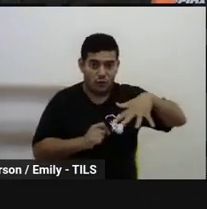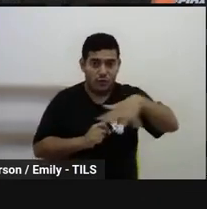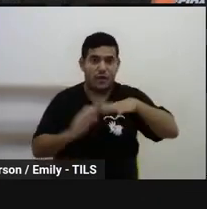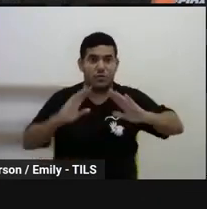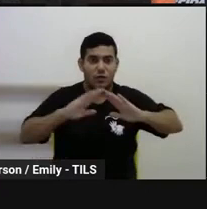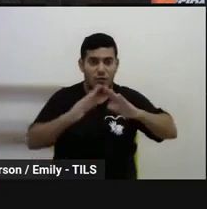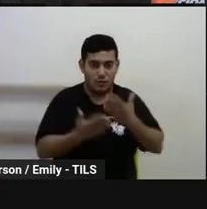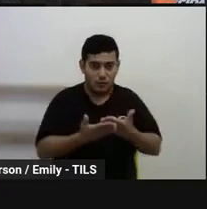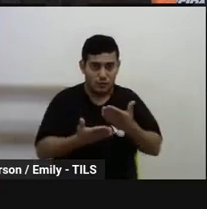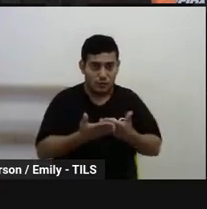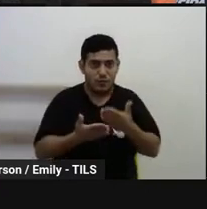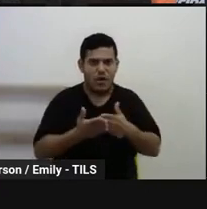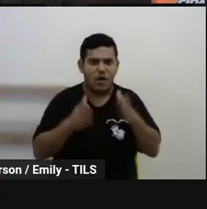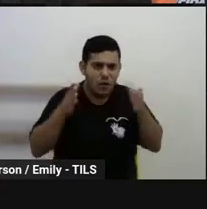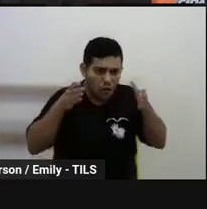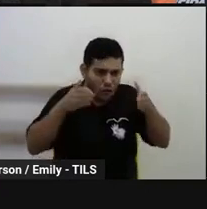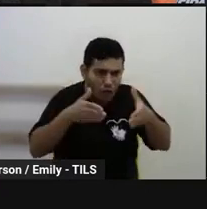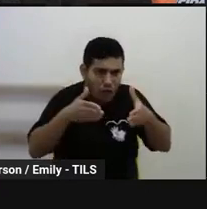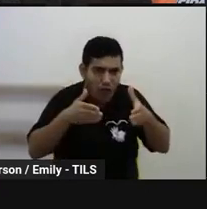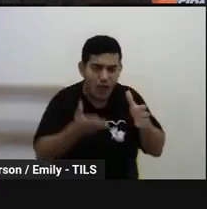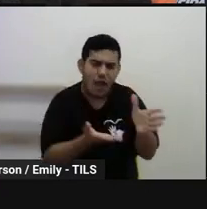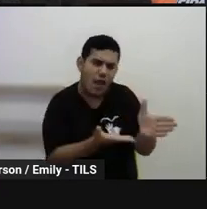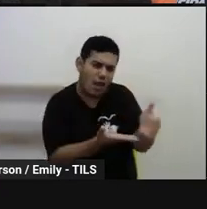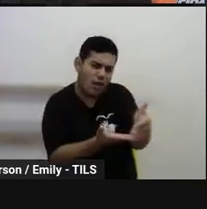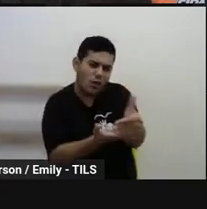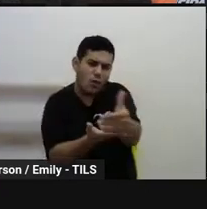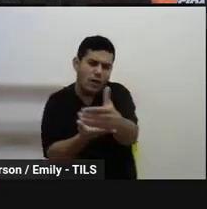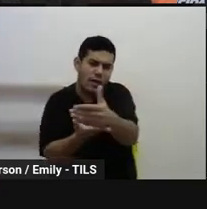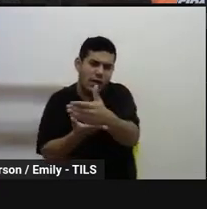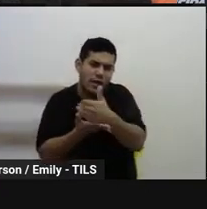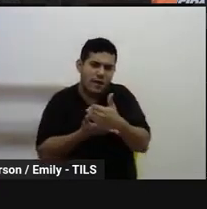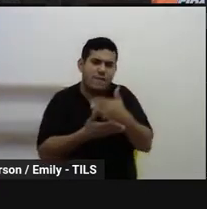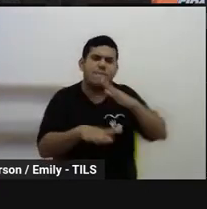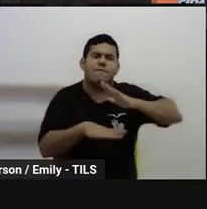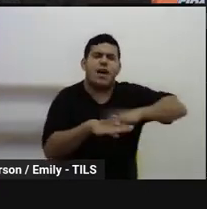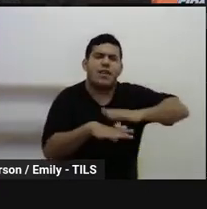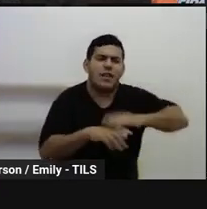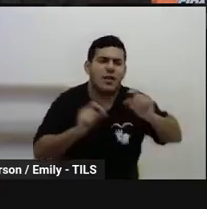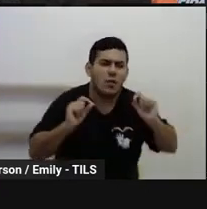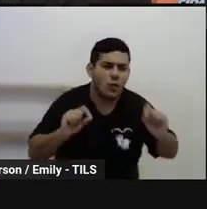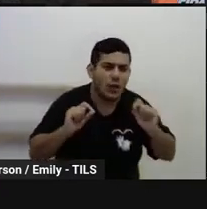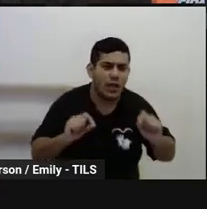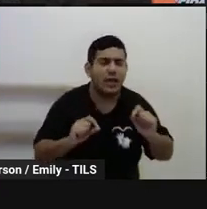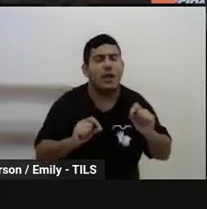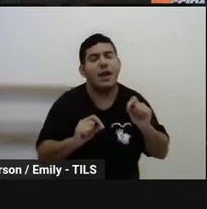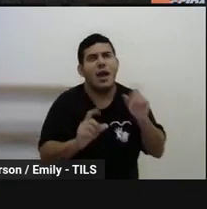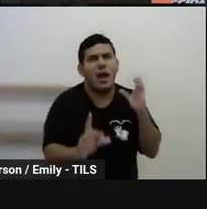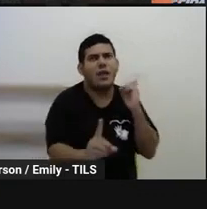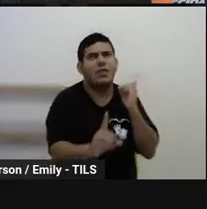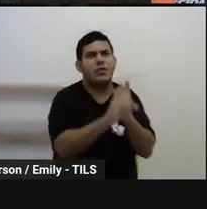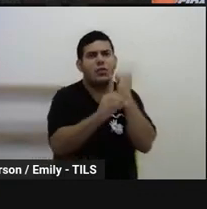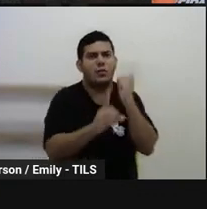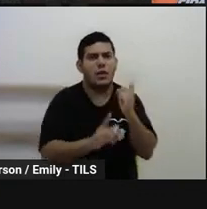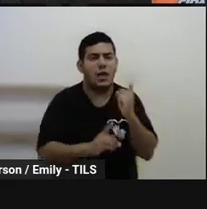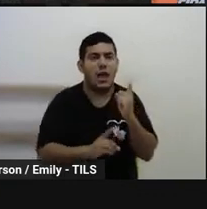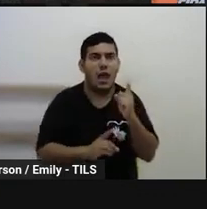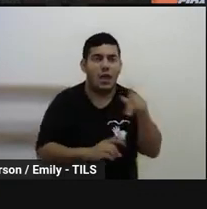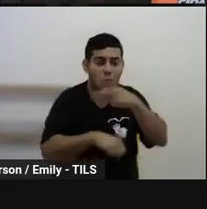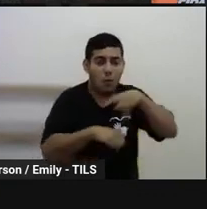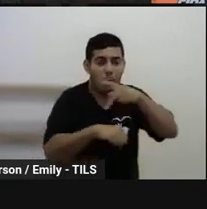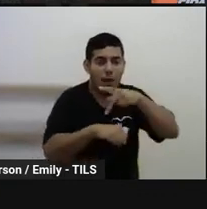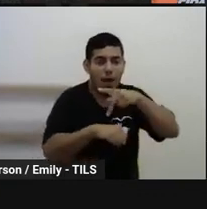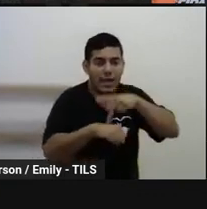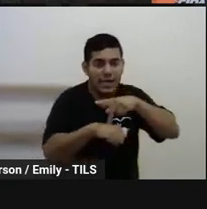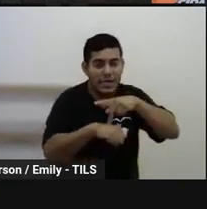nessa perspectiva de acolhimento. Então, o é que pode ser feito? O é eu posso descobrir? Ah, meu aluno é da Colômbia. Aí,